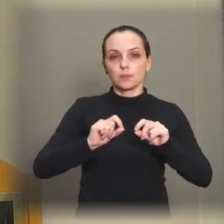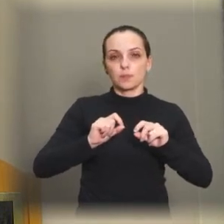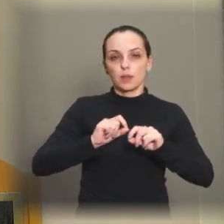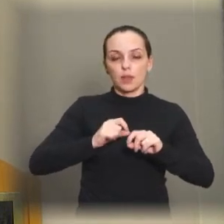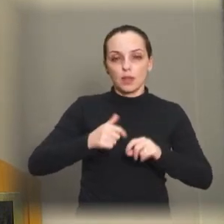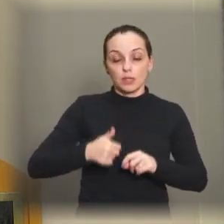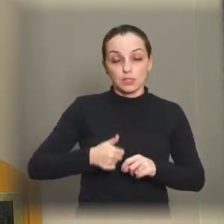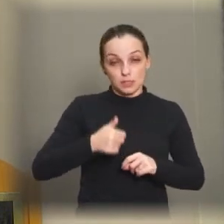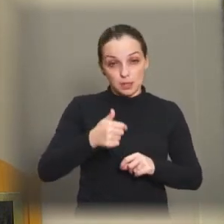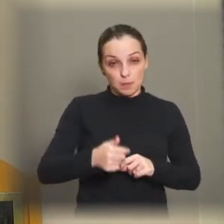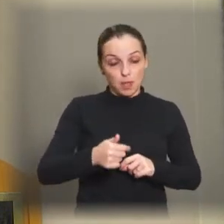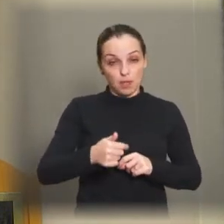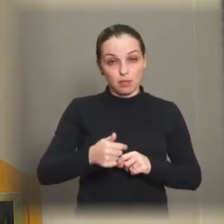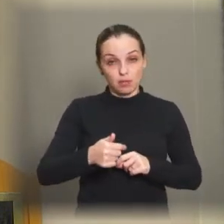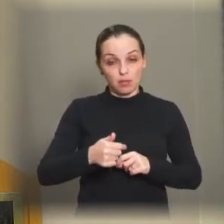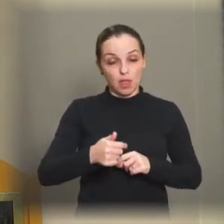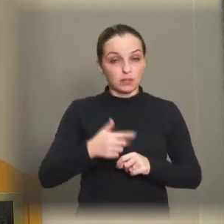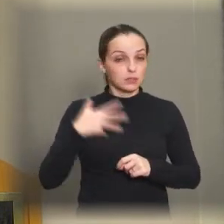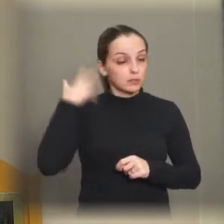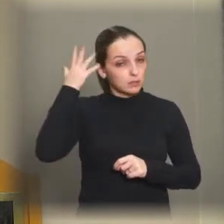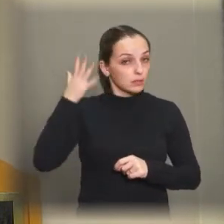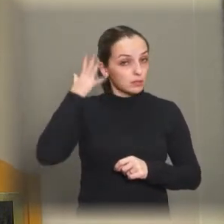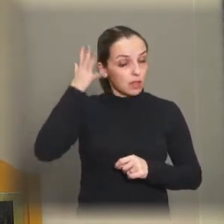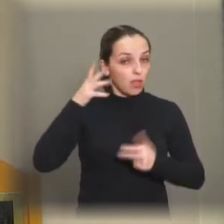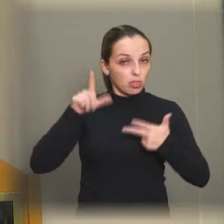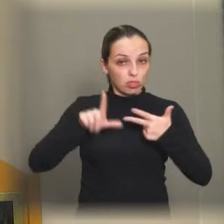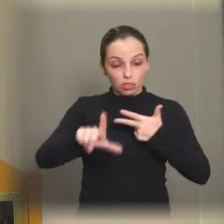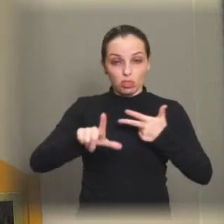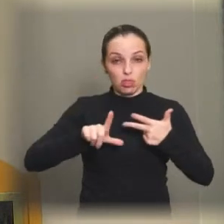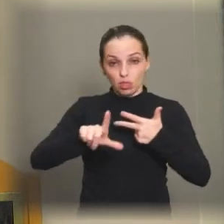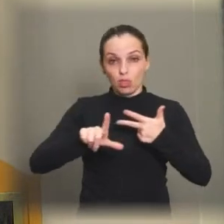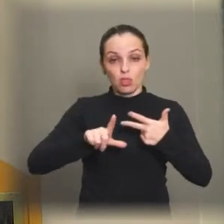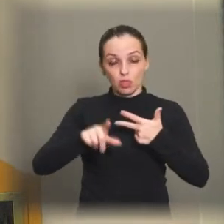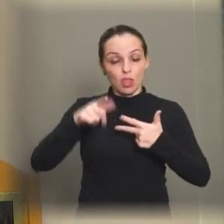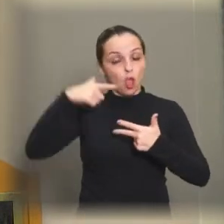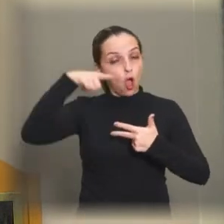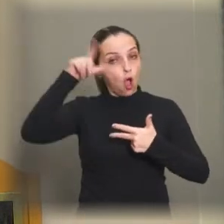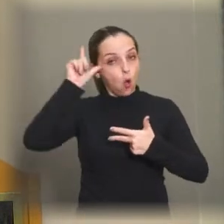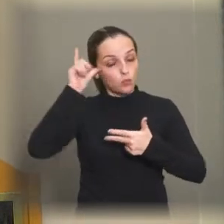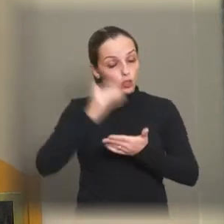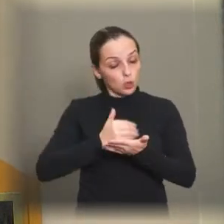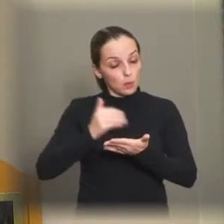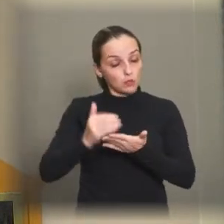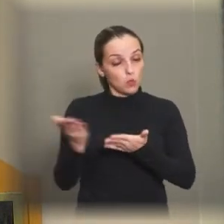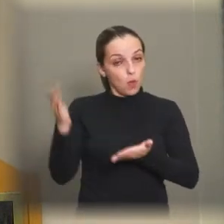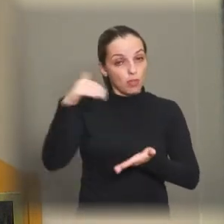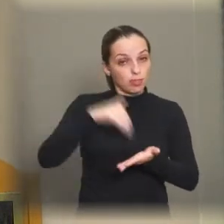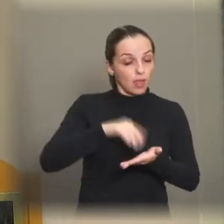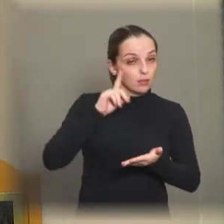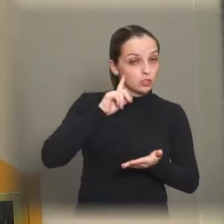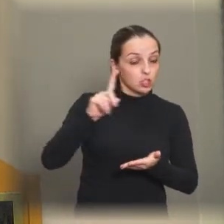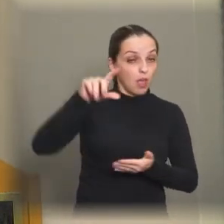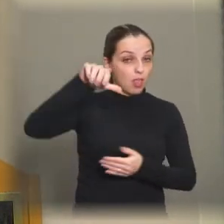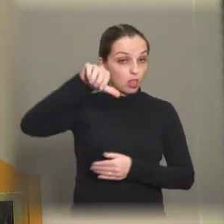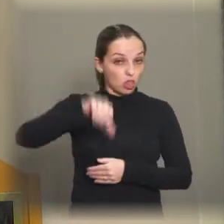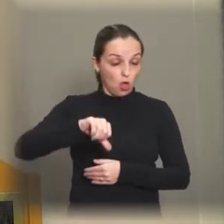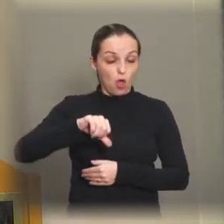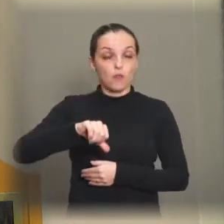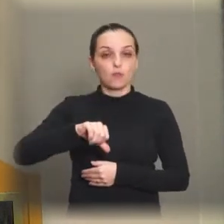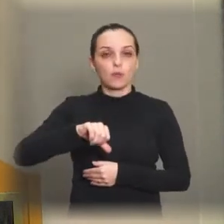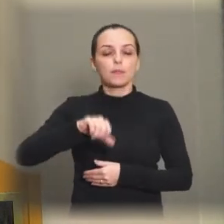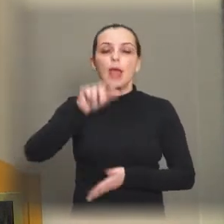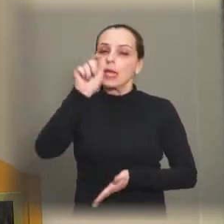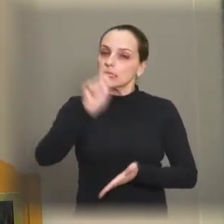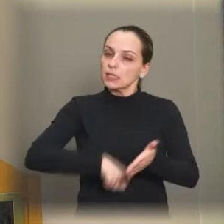Semana Legislativa, que está acontecendo desde ontem, vai até o dia 9. As inscrições das atividades,